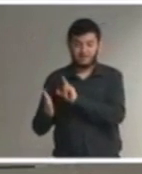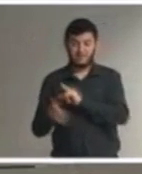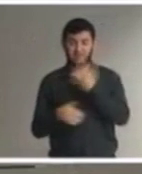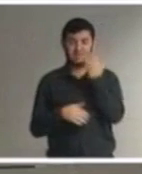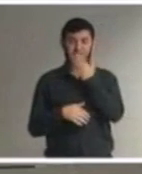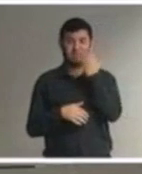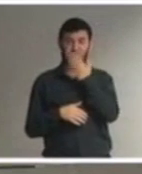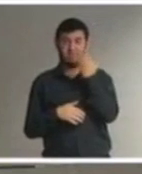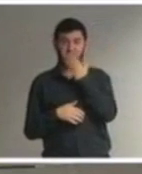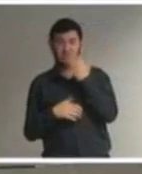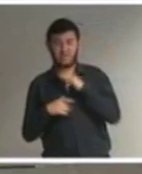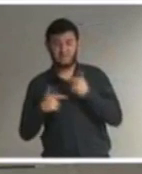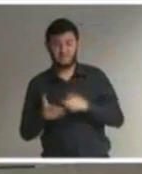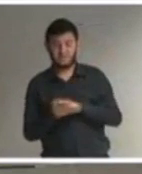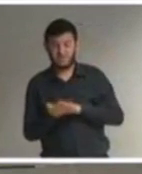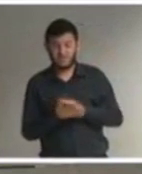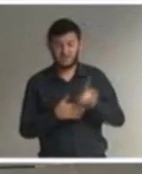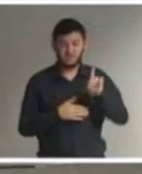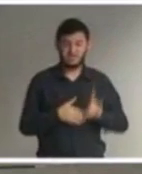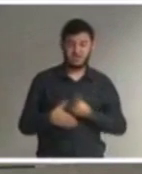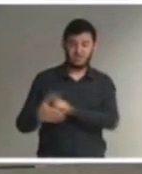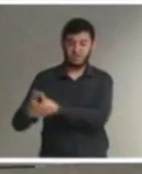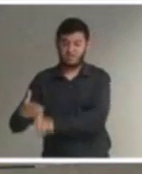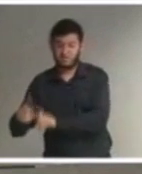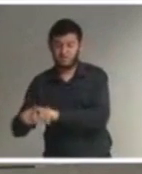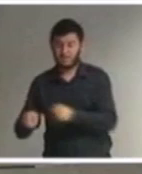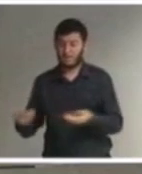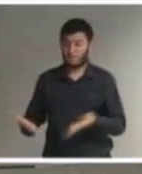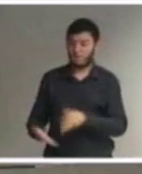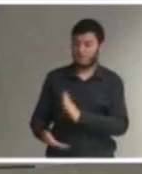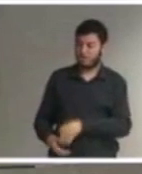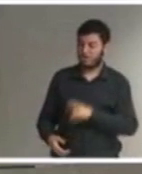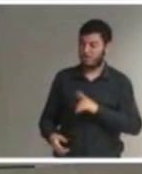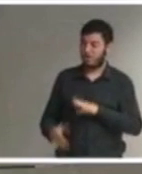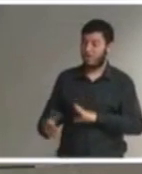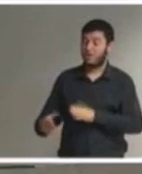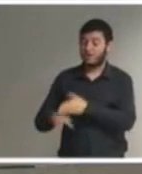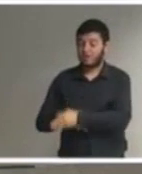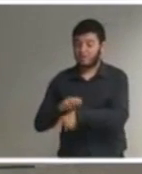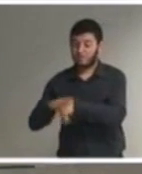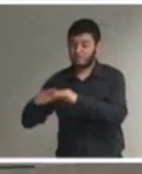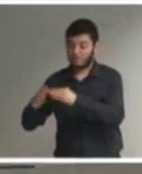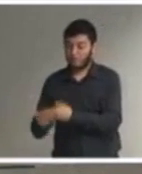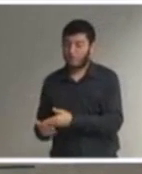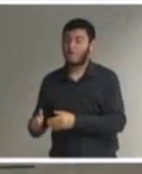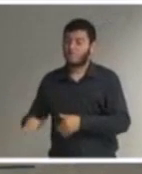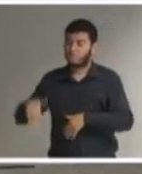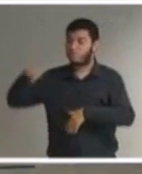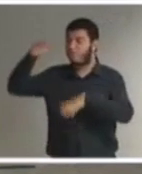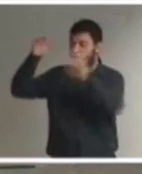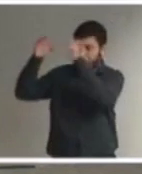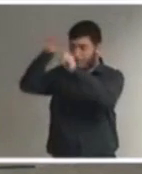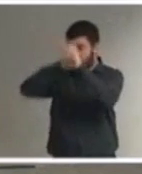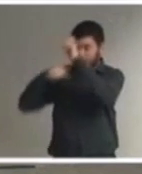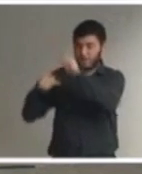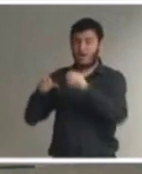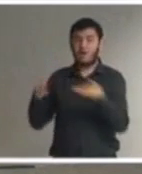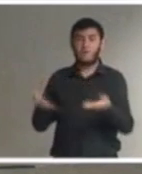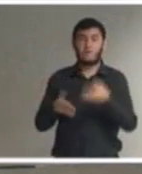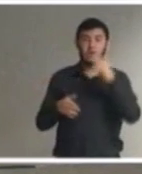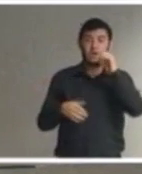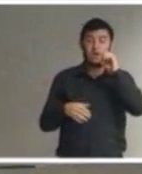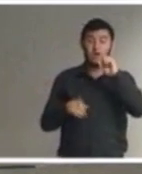sujeita de direitos ali a gente vai ter que ver como é que está essa questão da articulação intersetorial